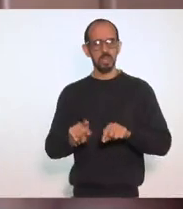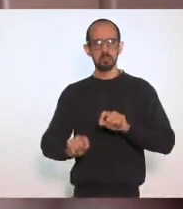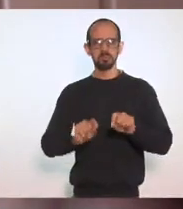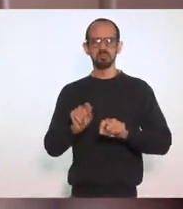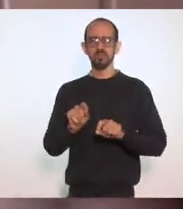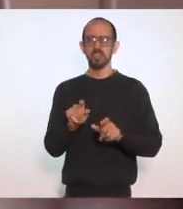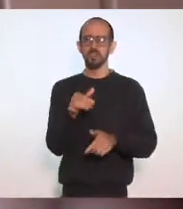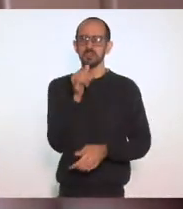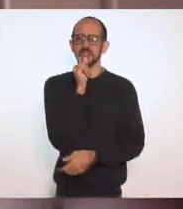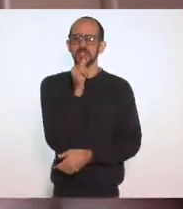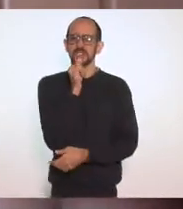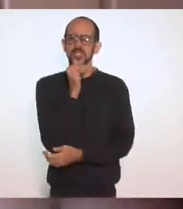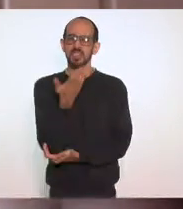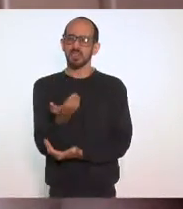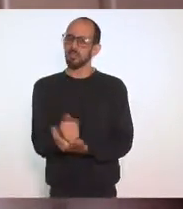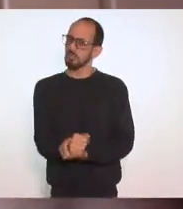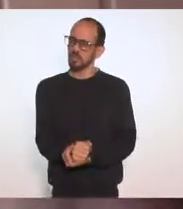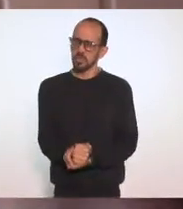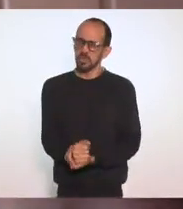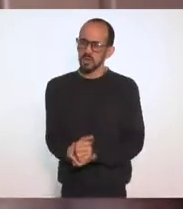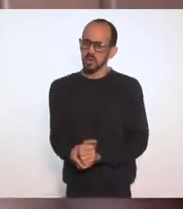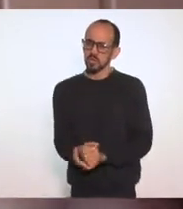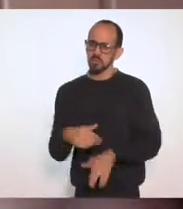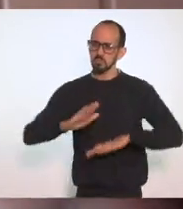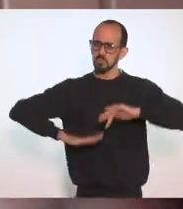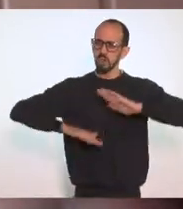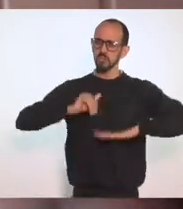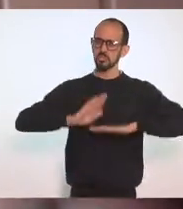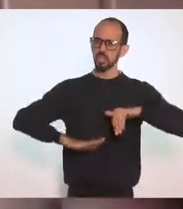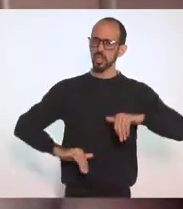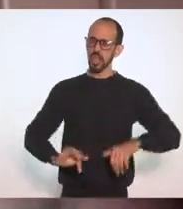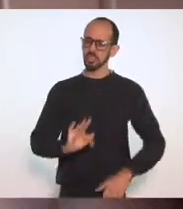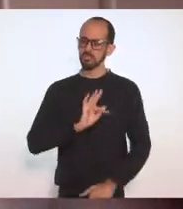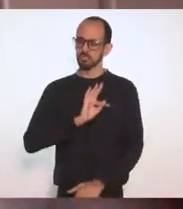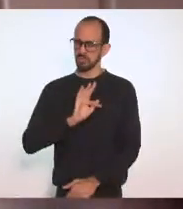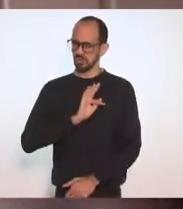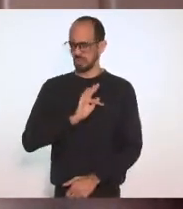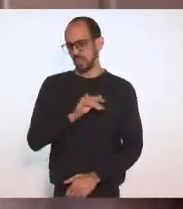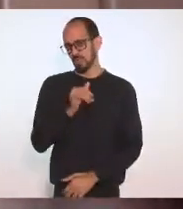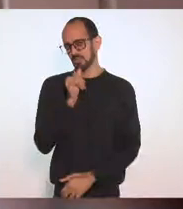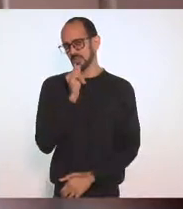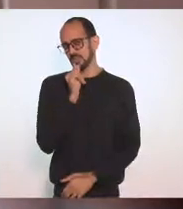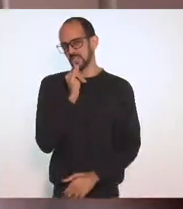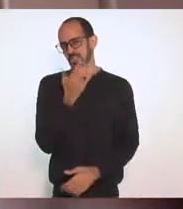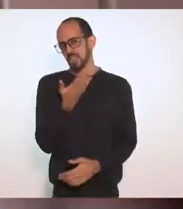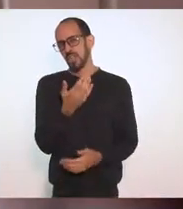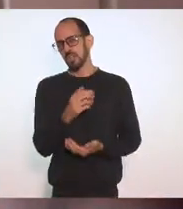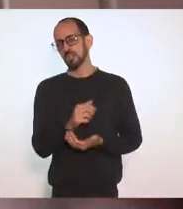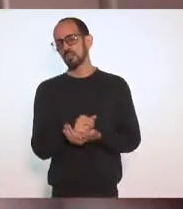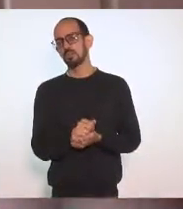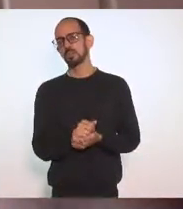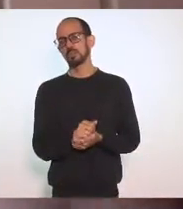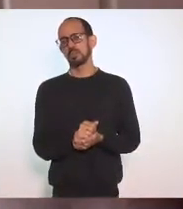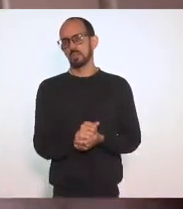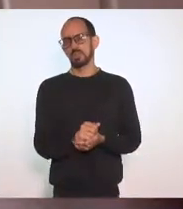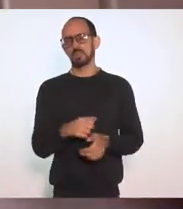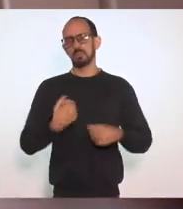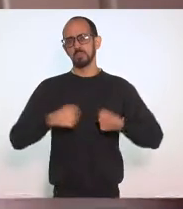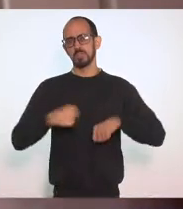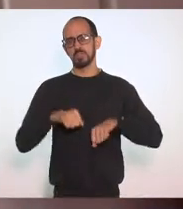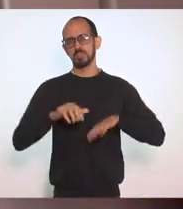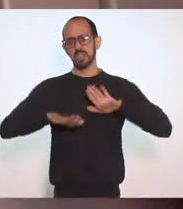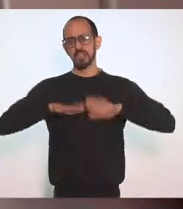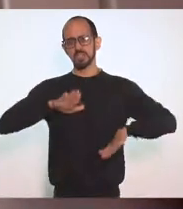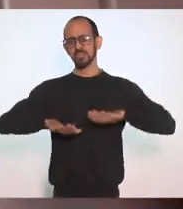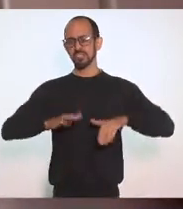Vou usar aqui O exemplo Dos profissionais Da segurança Pública Da ponta Da segurança Pública Que tem que Esconder